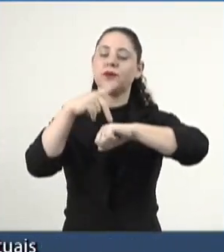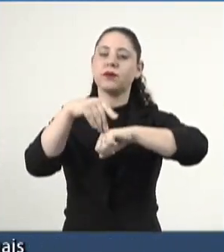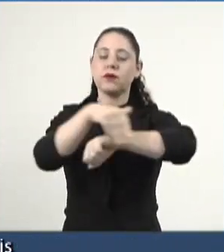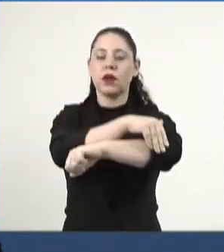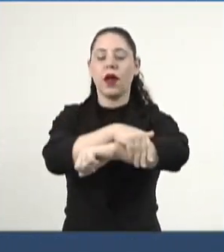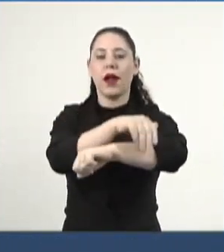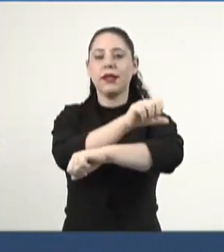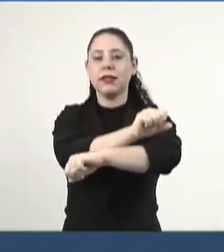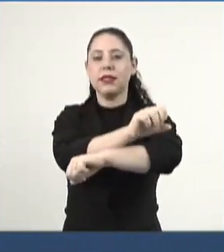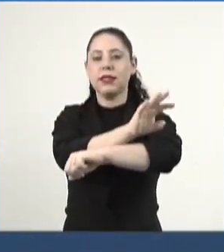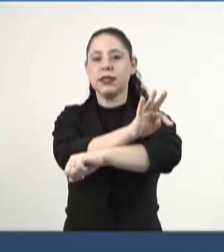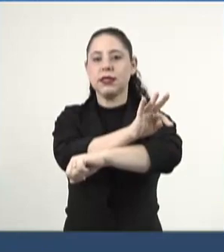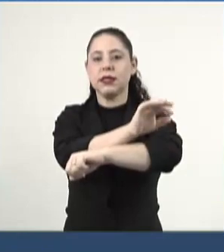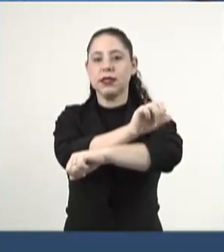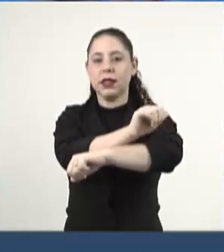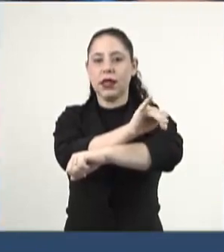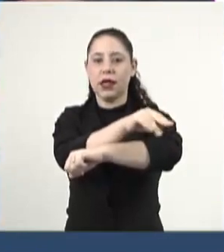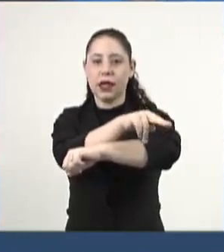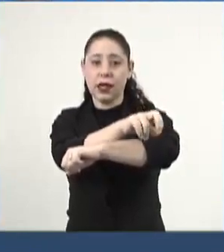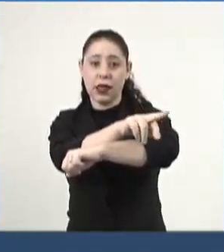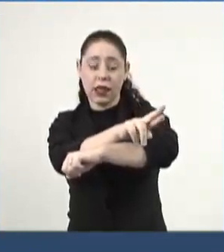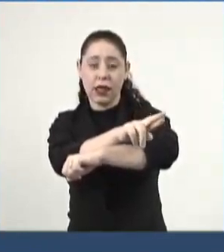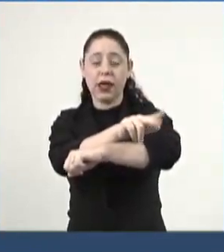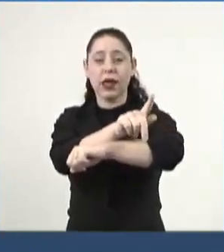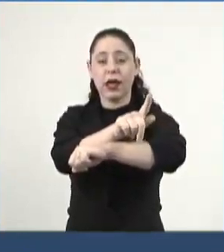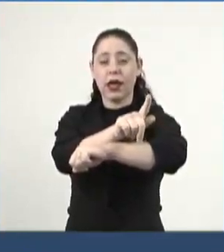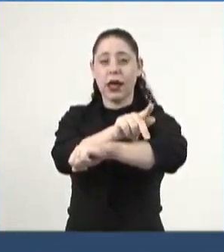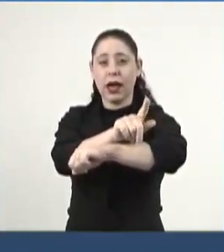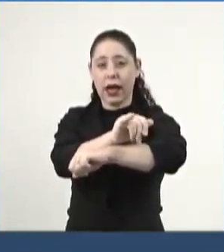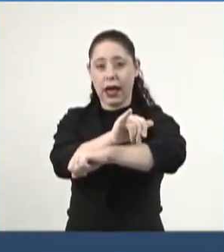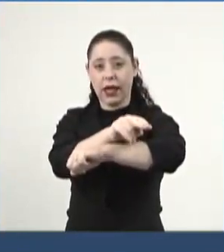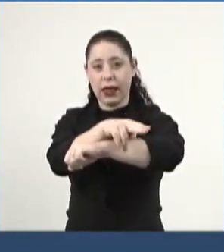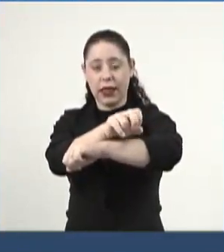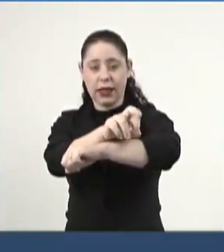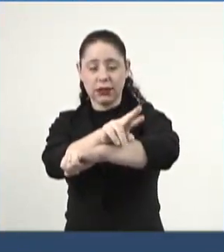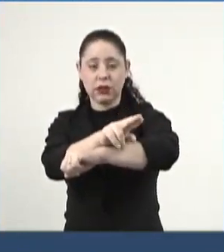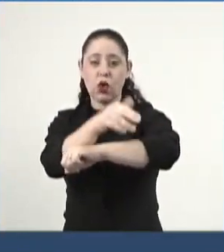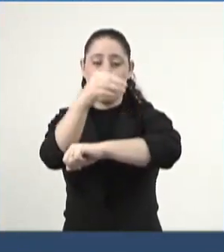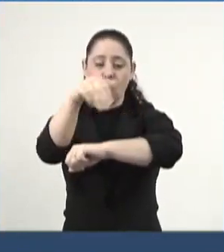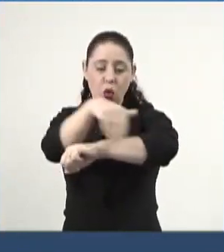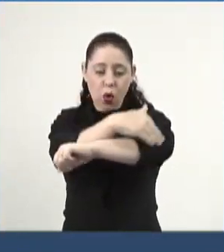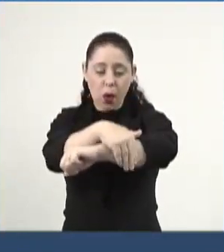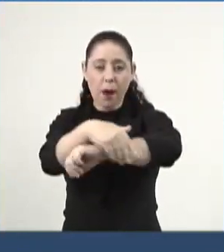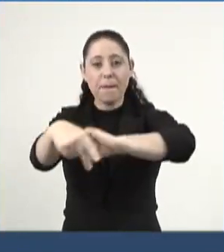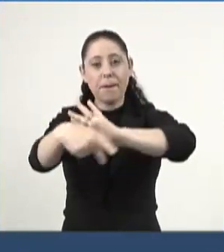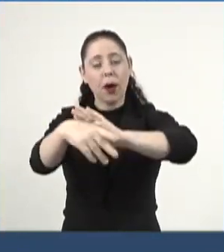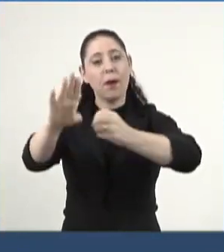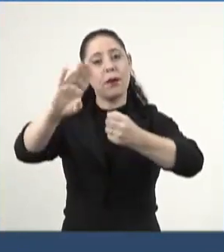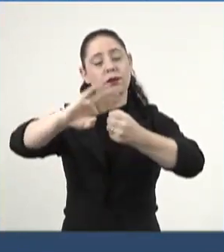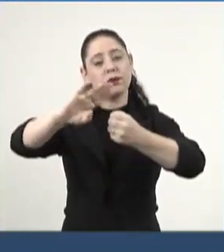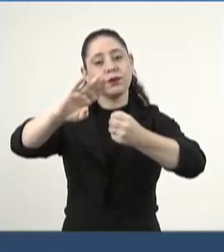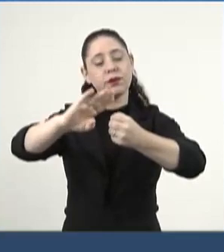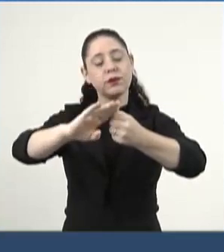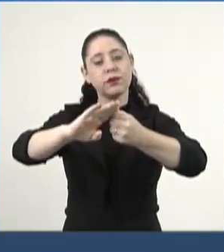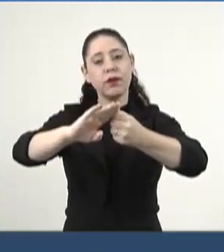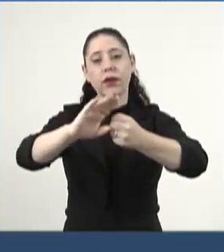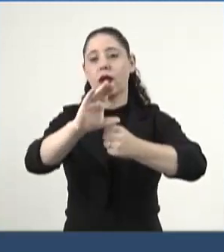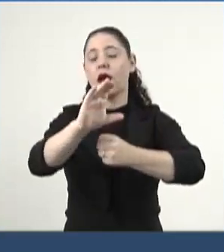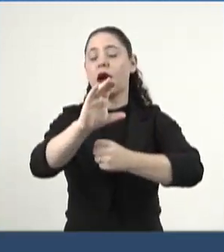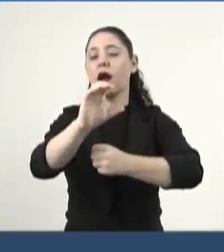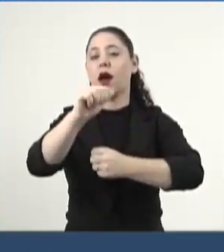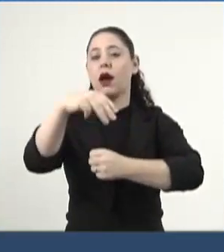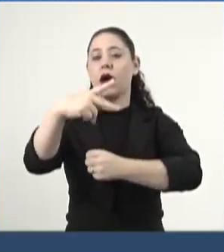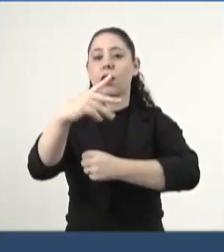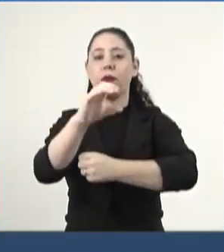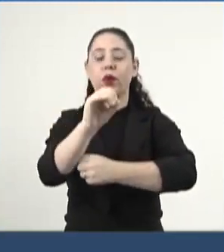Steiner, Gali, Rote Felício e Jovenício Silvério, localizadas nos bairros Jardim Campo Nobre e Campo